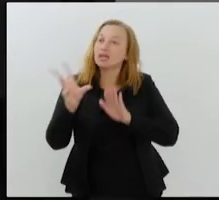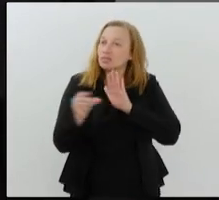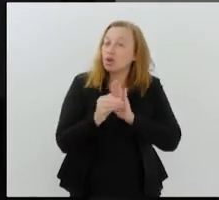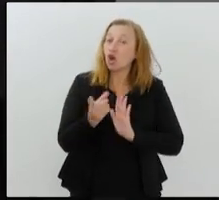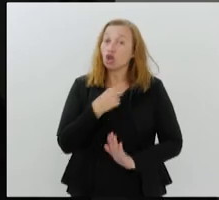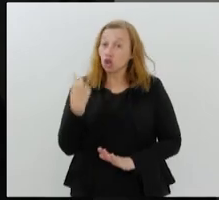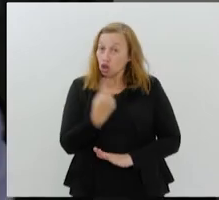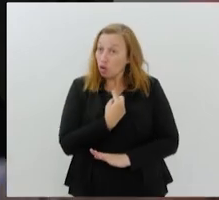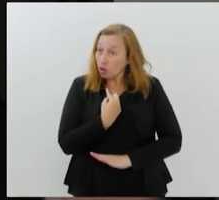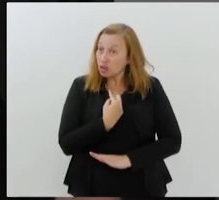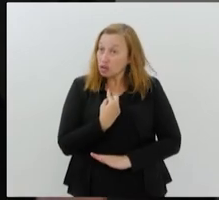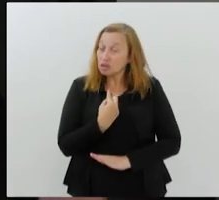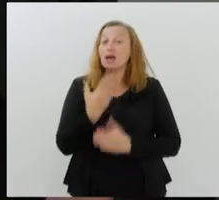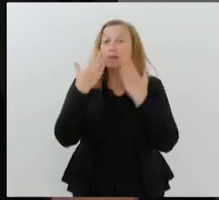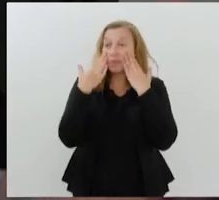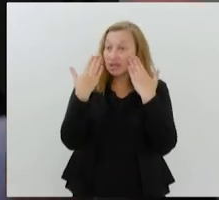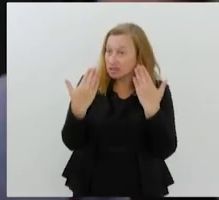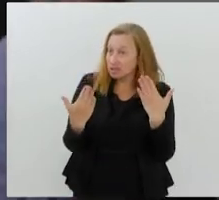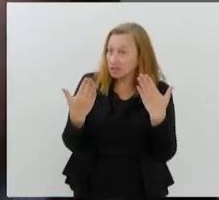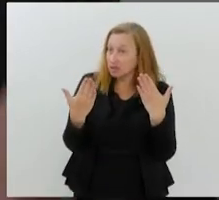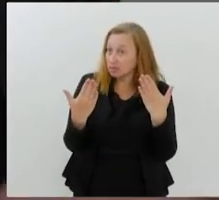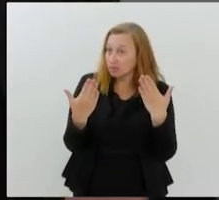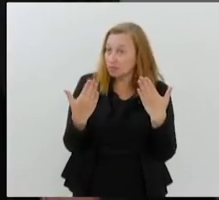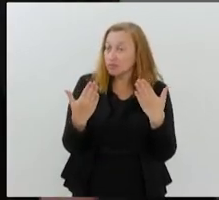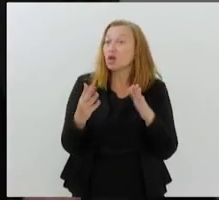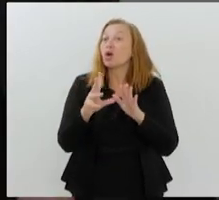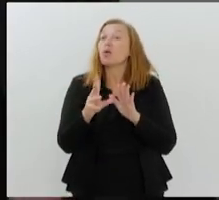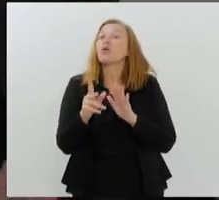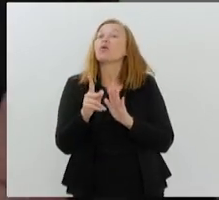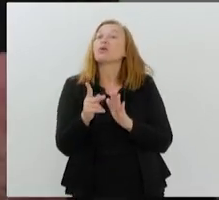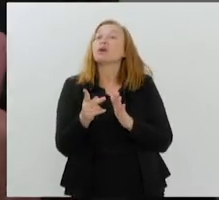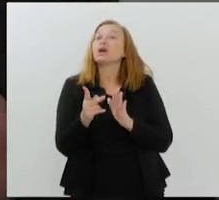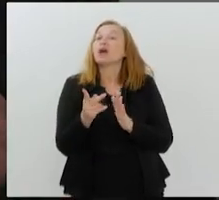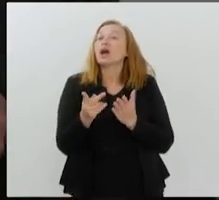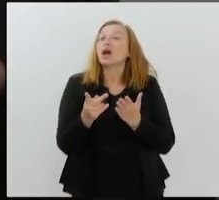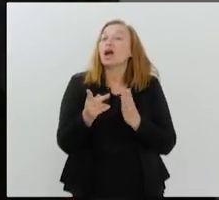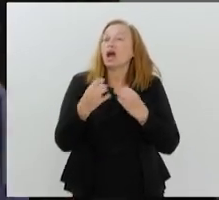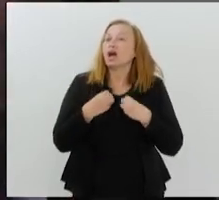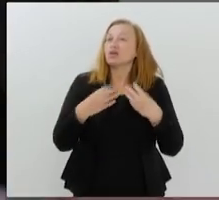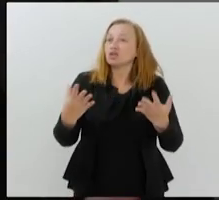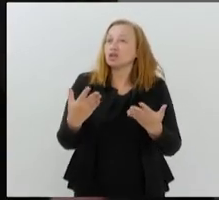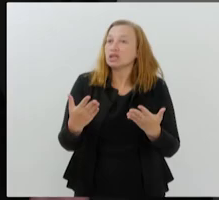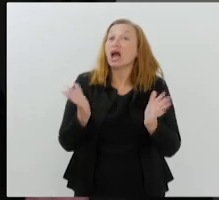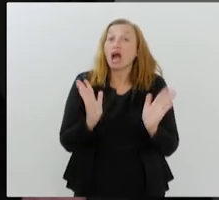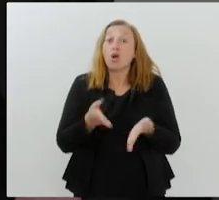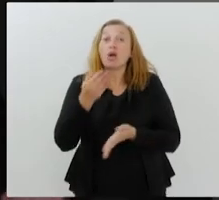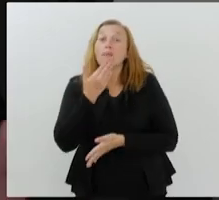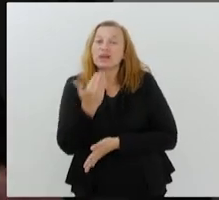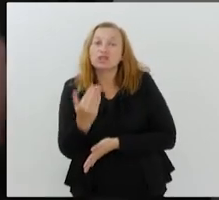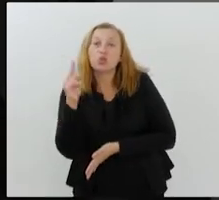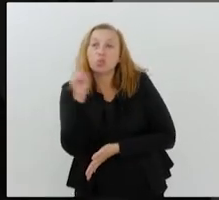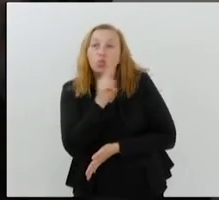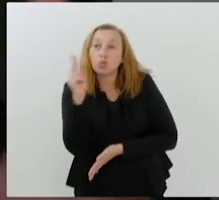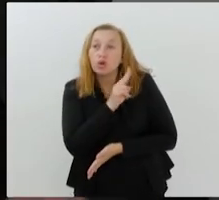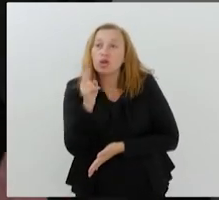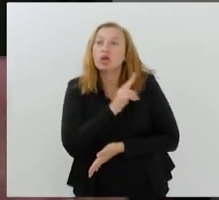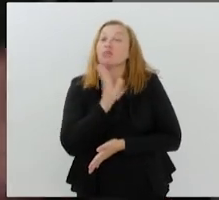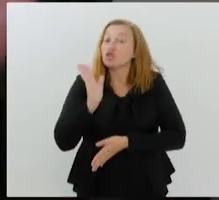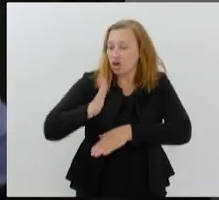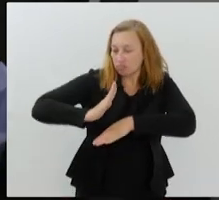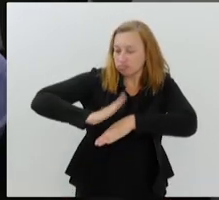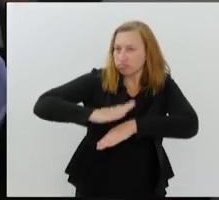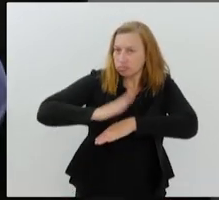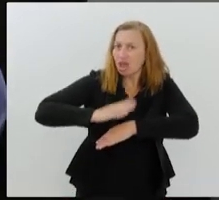próprios apresentamos produto da audiência. Então, agora, vamos pedir urgência, porque já passou do